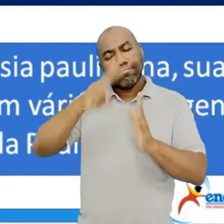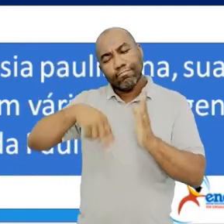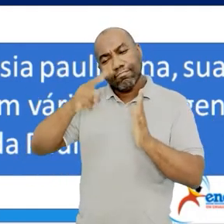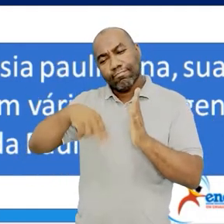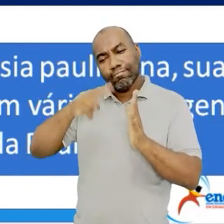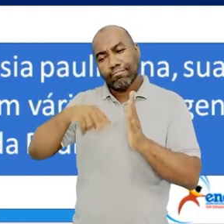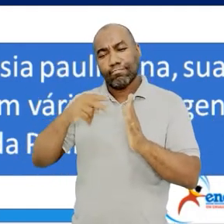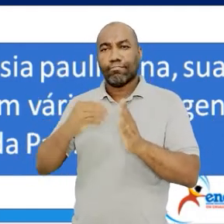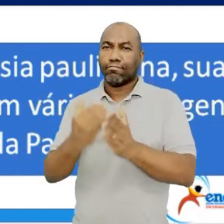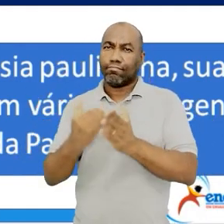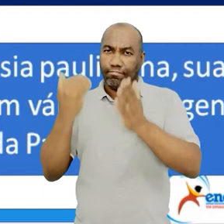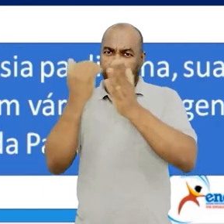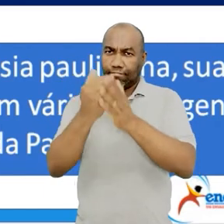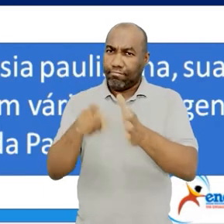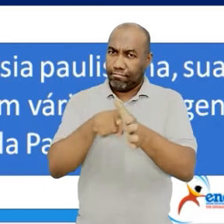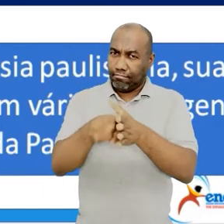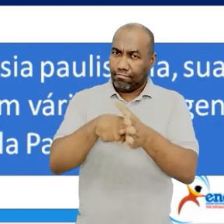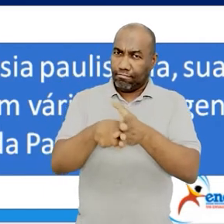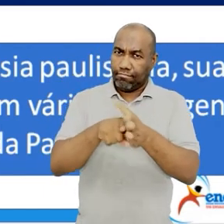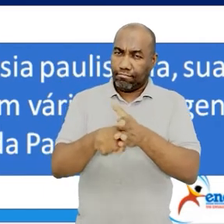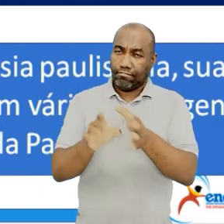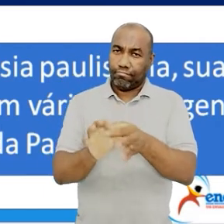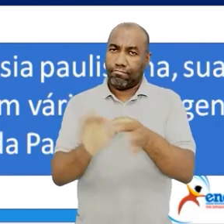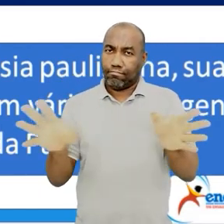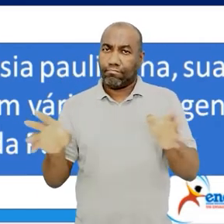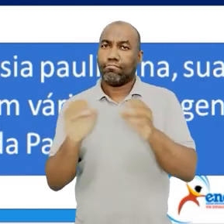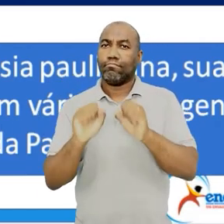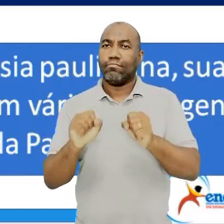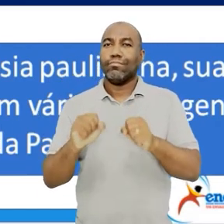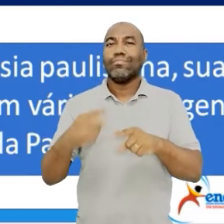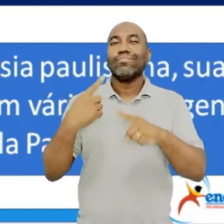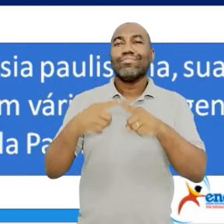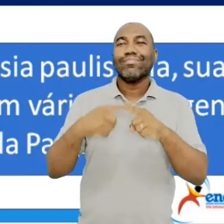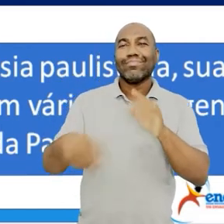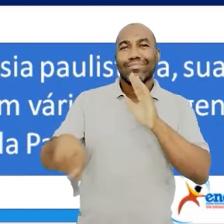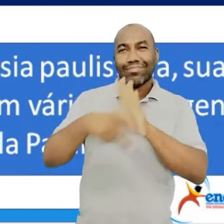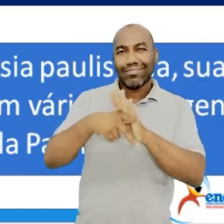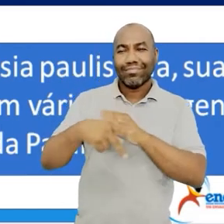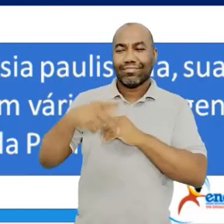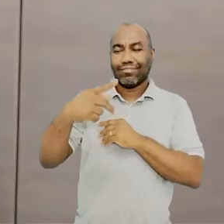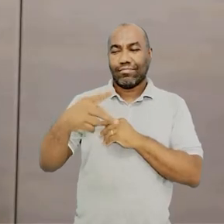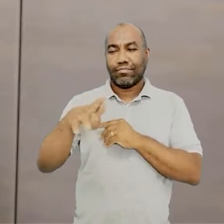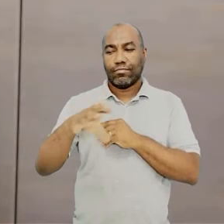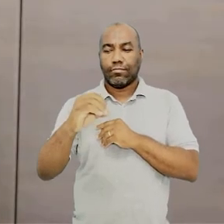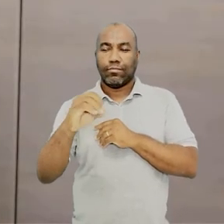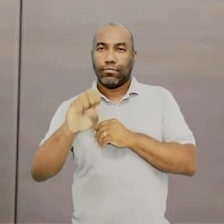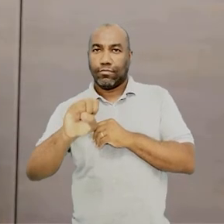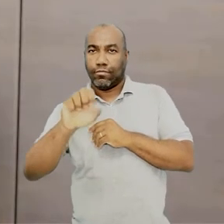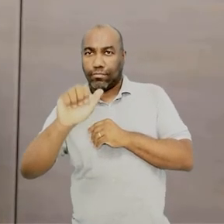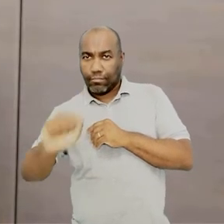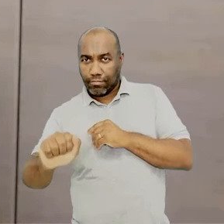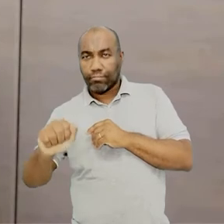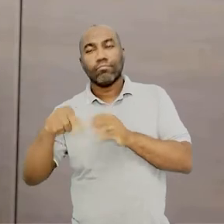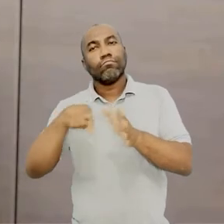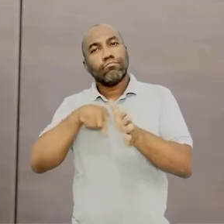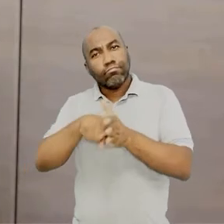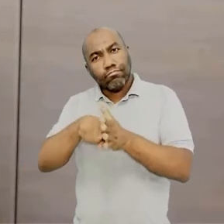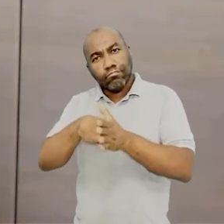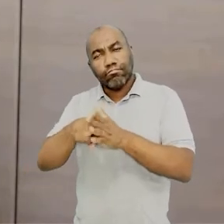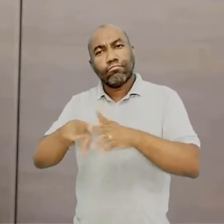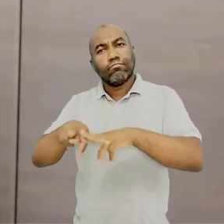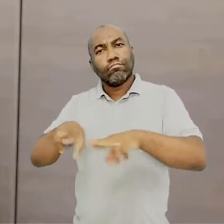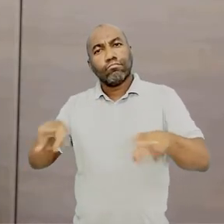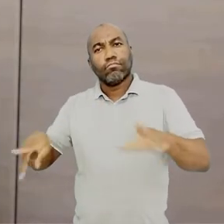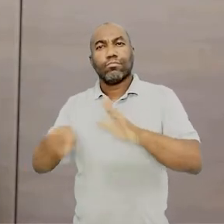pouco mais, porque é a nossa primeira publicação em prosa da primeira geração modernista